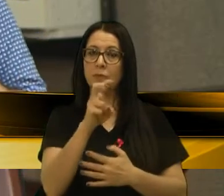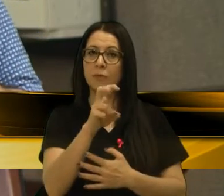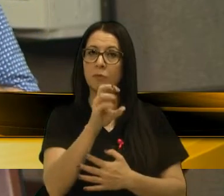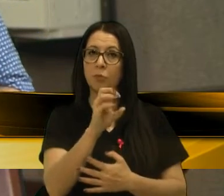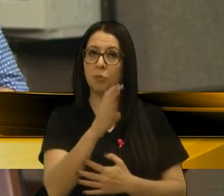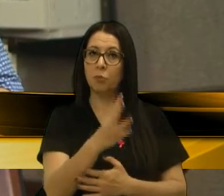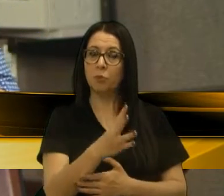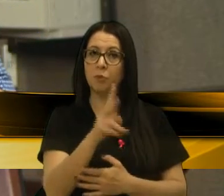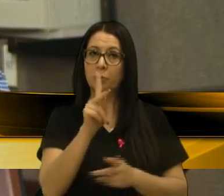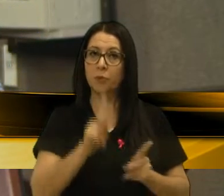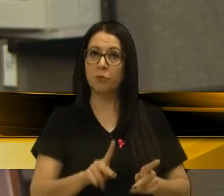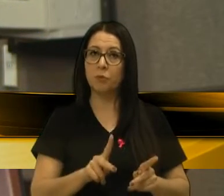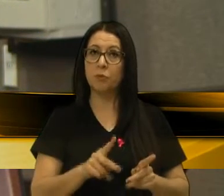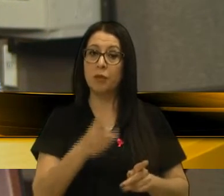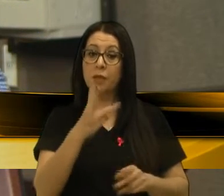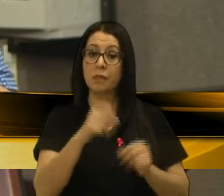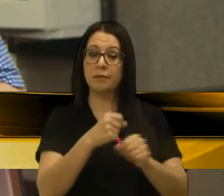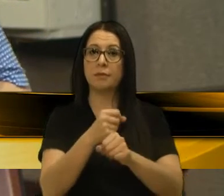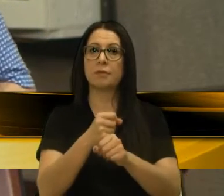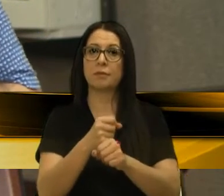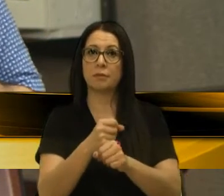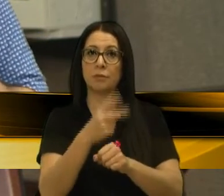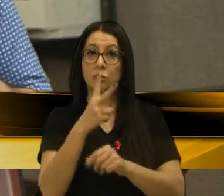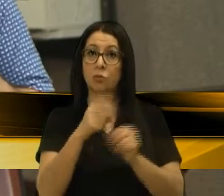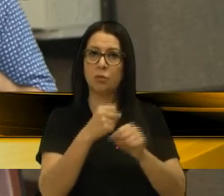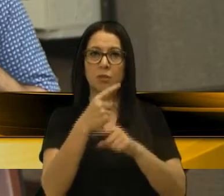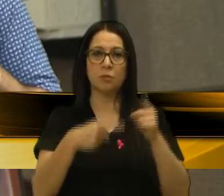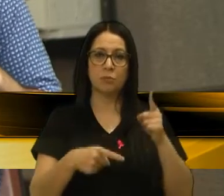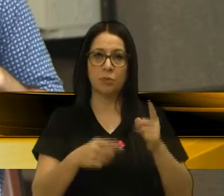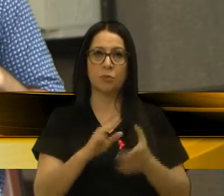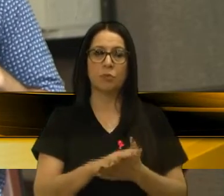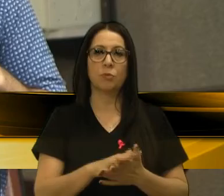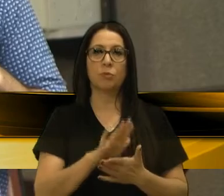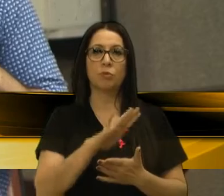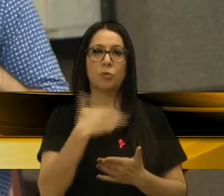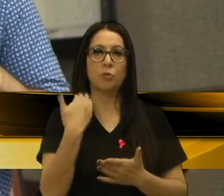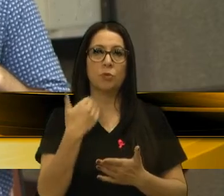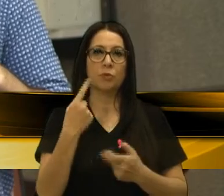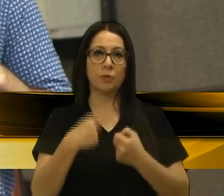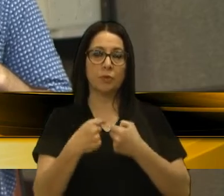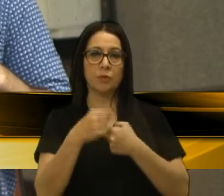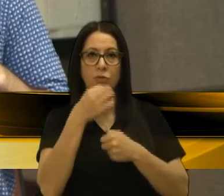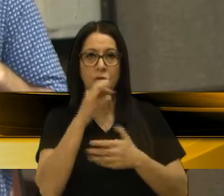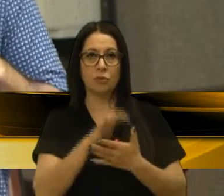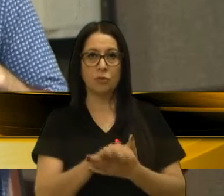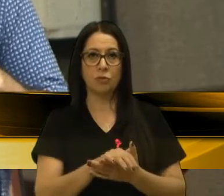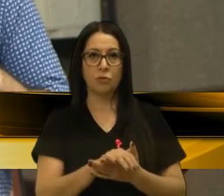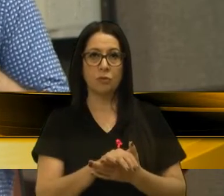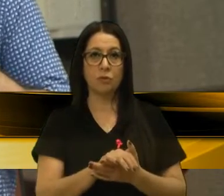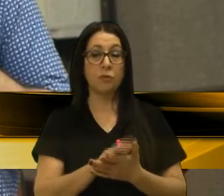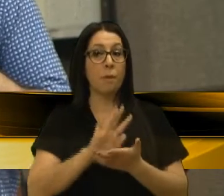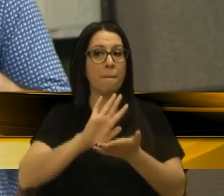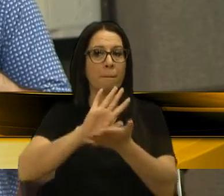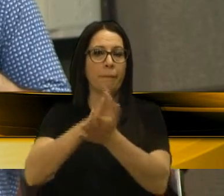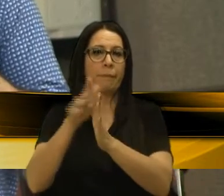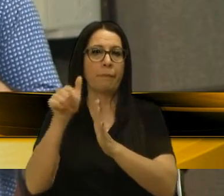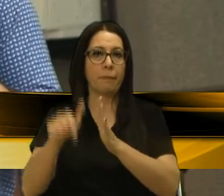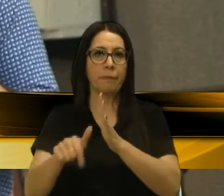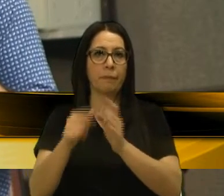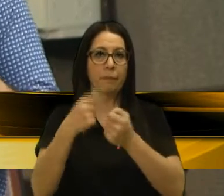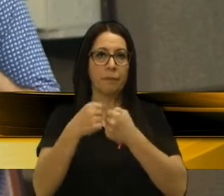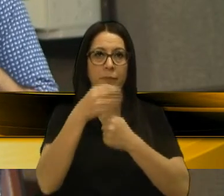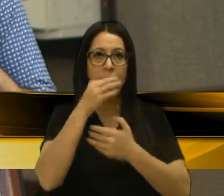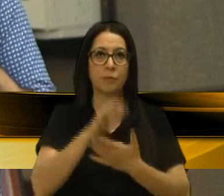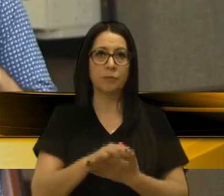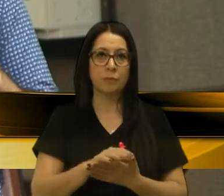454 pessoas em três anos, aliás, em dois anos e meio, morreram no município de Caxias do Sul. Aliás, foram assassinadas no município de Caxias do